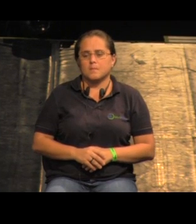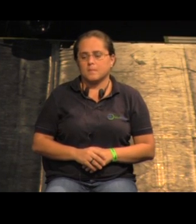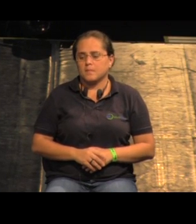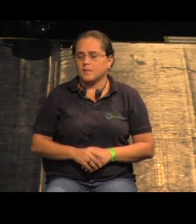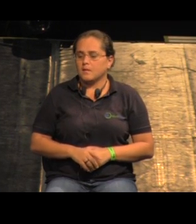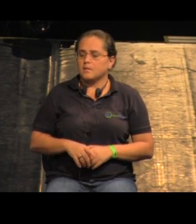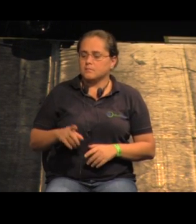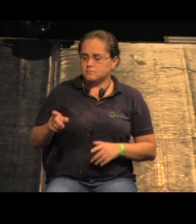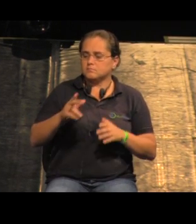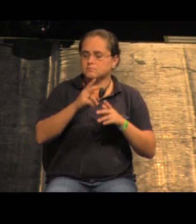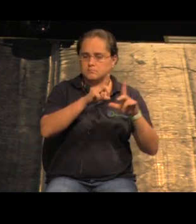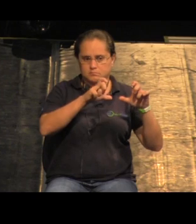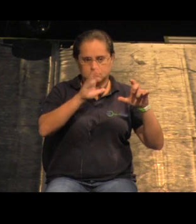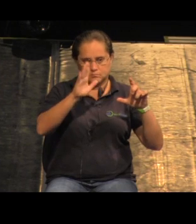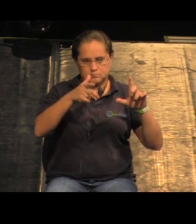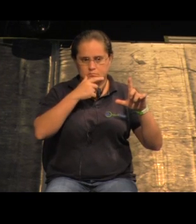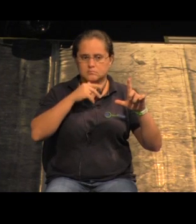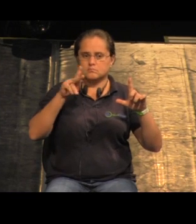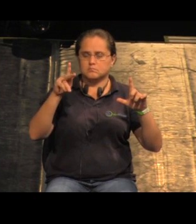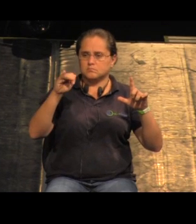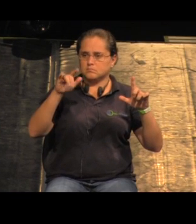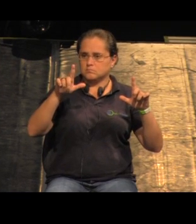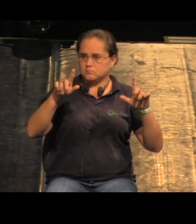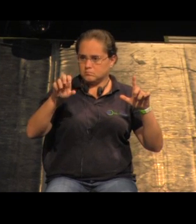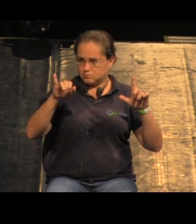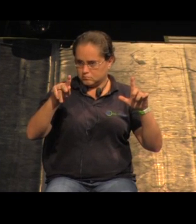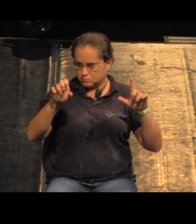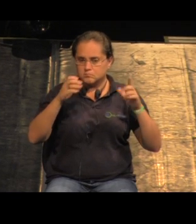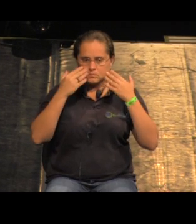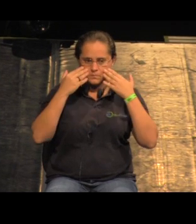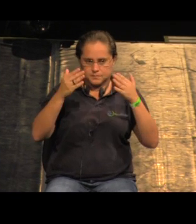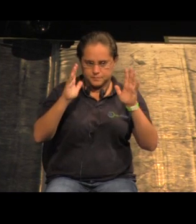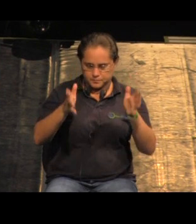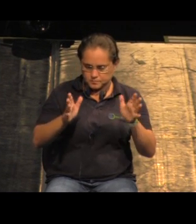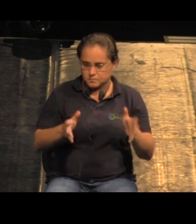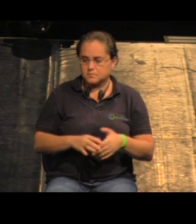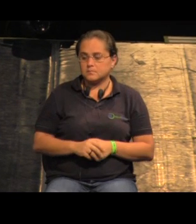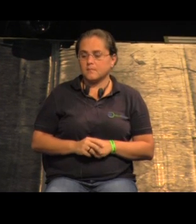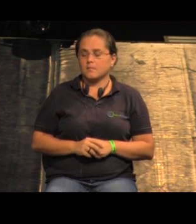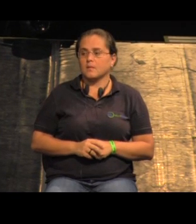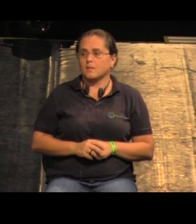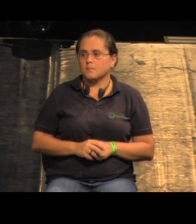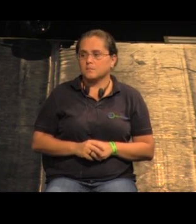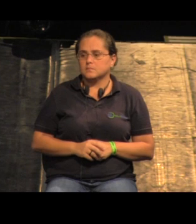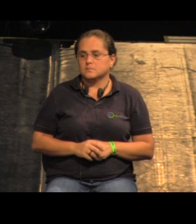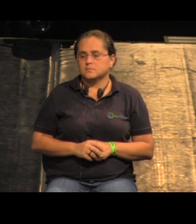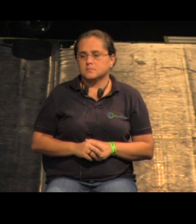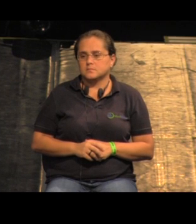esse é aquele que o Felipe mostrou que a gente tenta criar alguma vida uma frente urbana junto ao radial leste